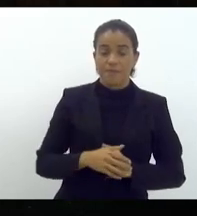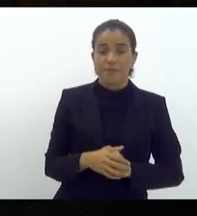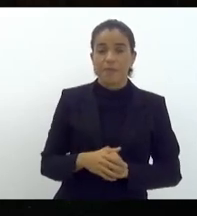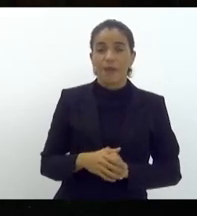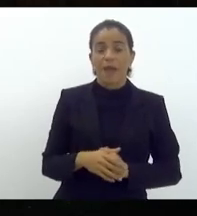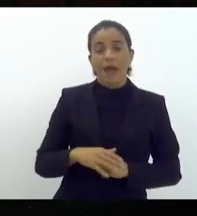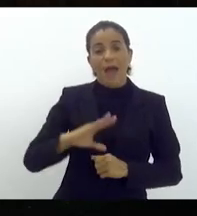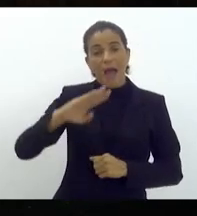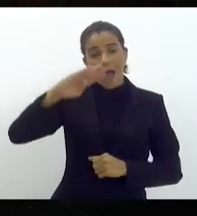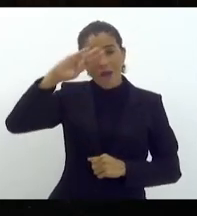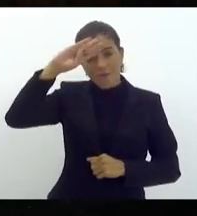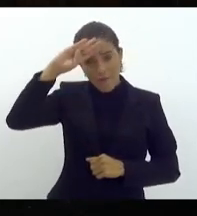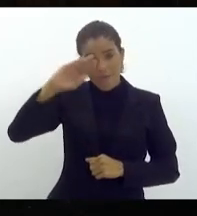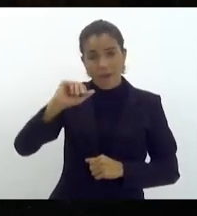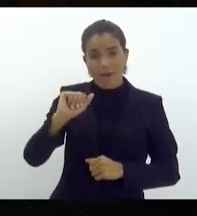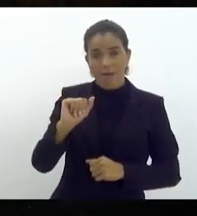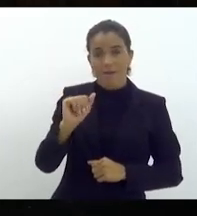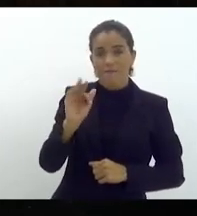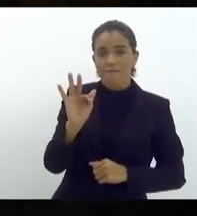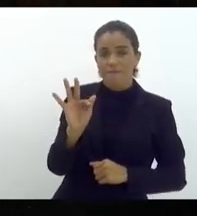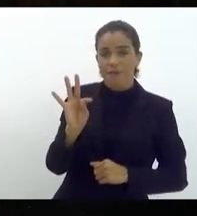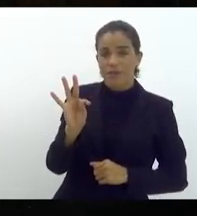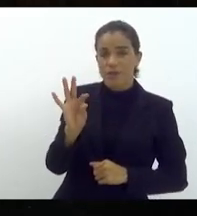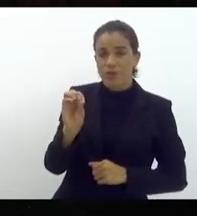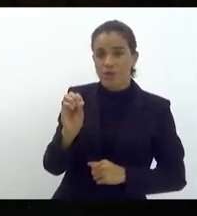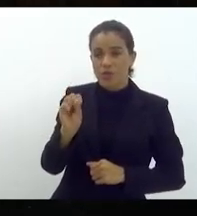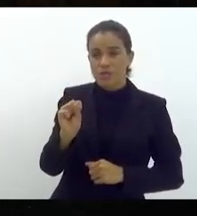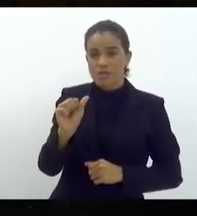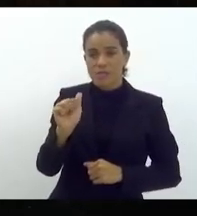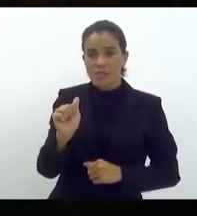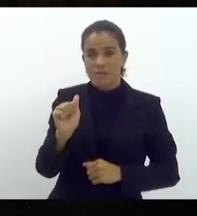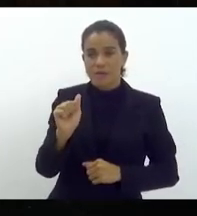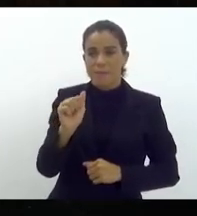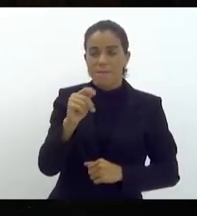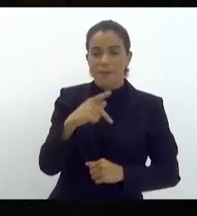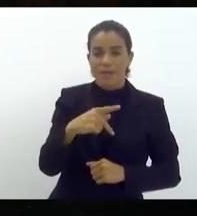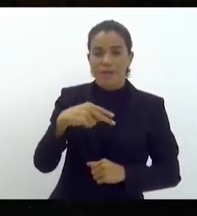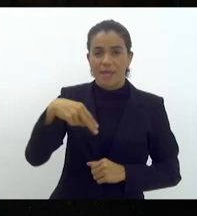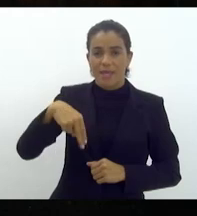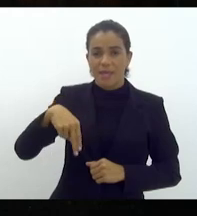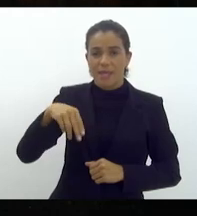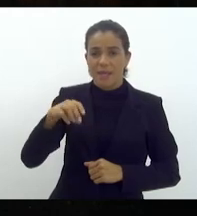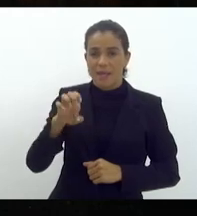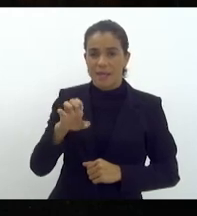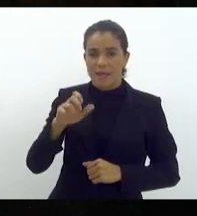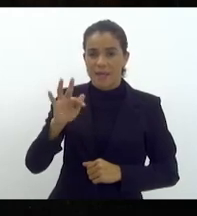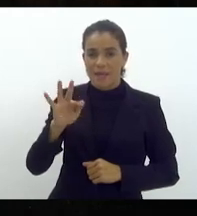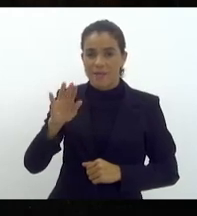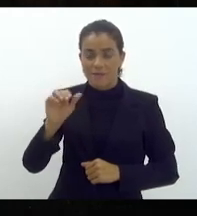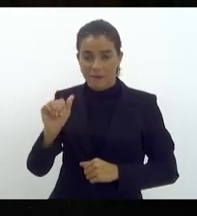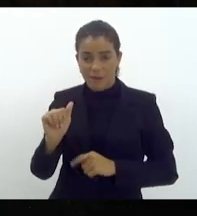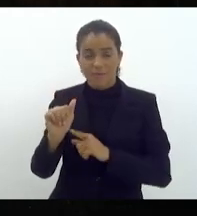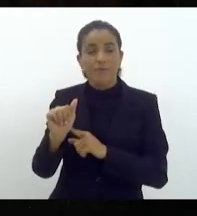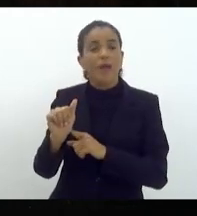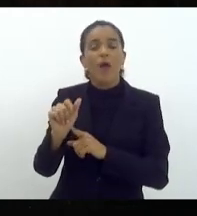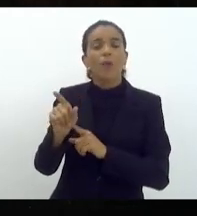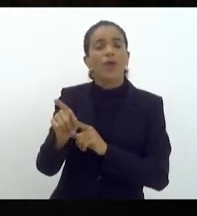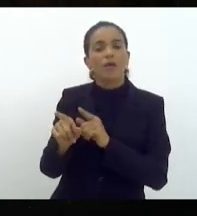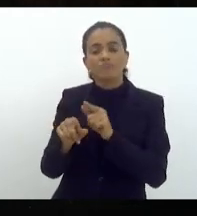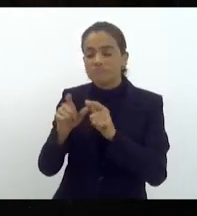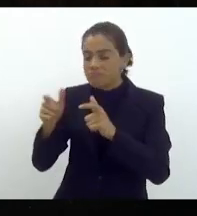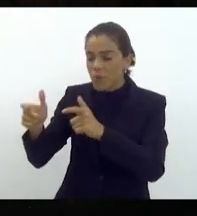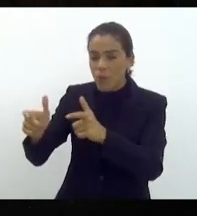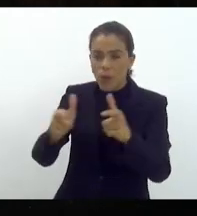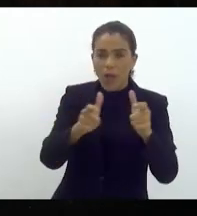Afitosa, PNEFA, tem como estratégia principal a manutenção de zonas livres